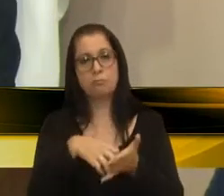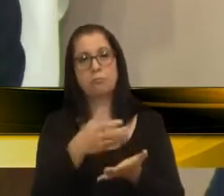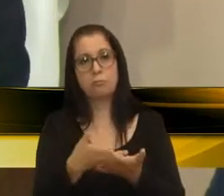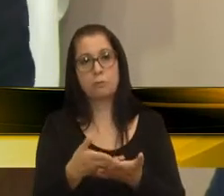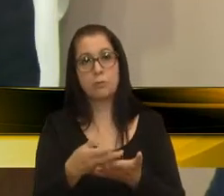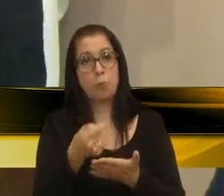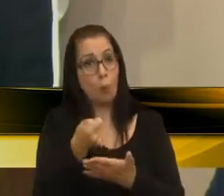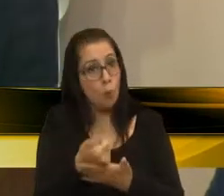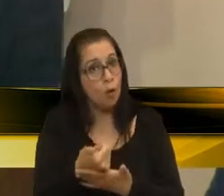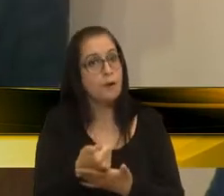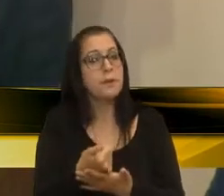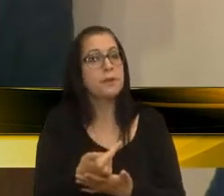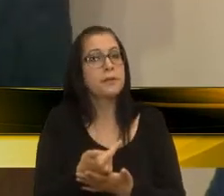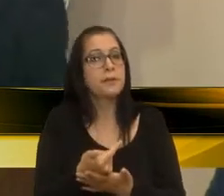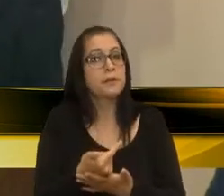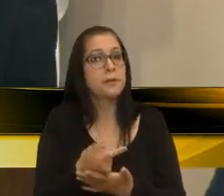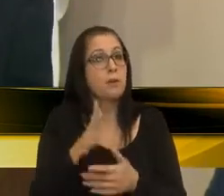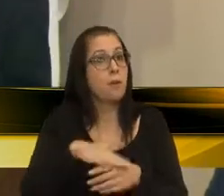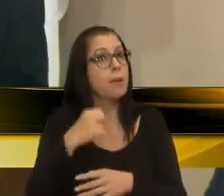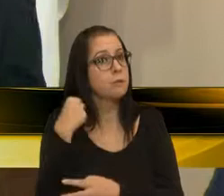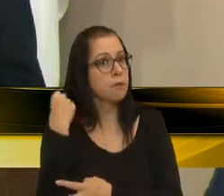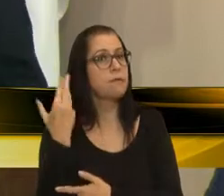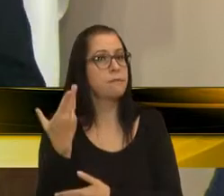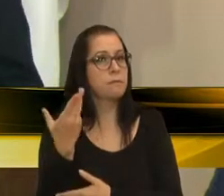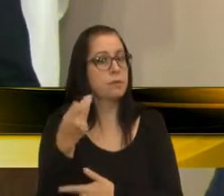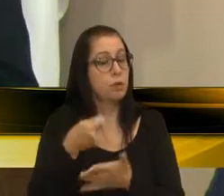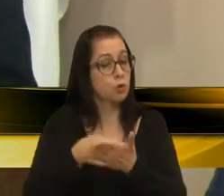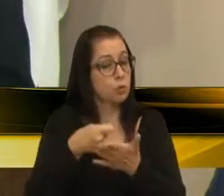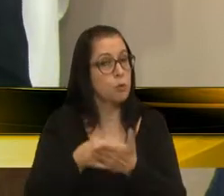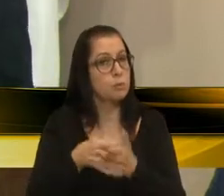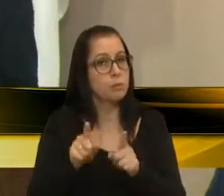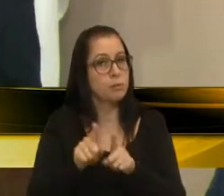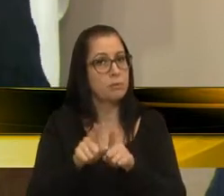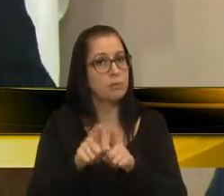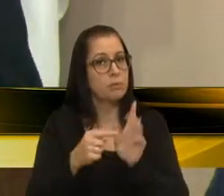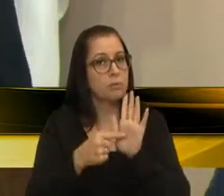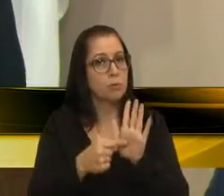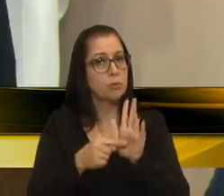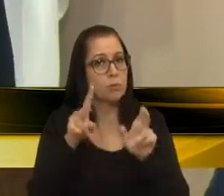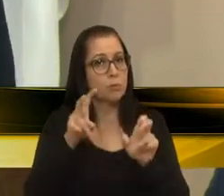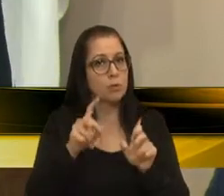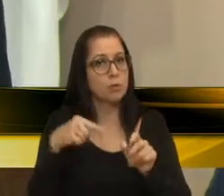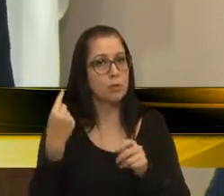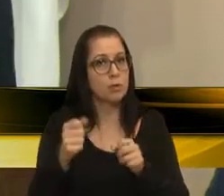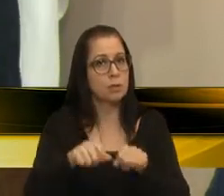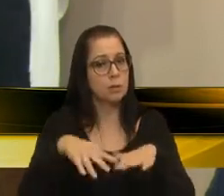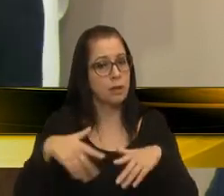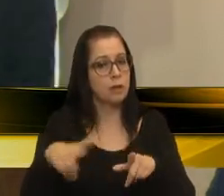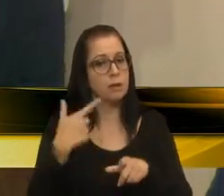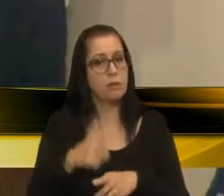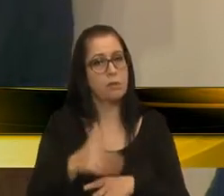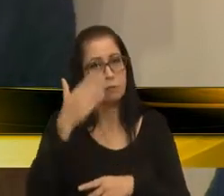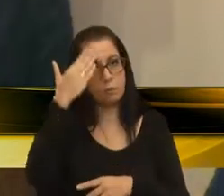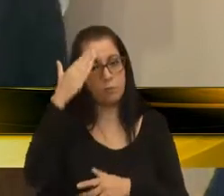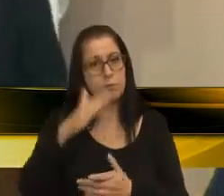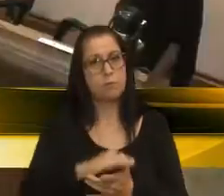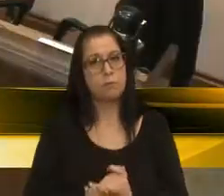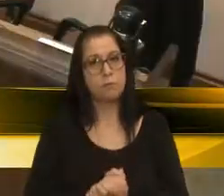por pouco, que não foi mais grave, então, nós estamos cobrando, essa situação também, e levar esse assunto, esse plenário, novamente. Obrigado.